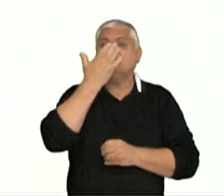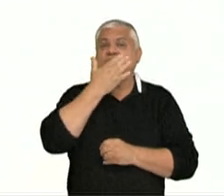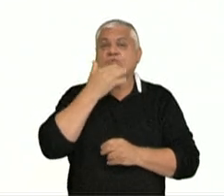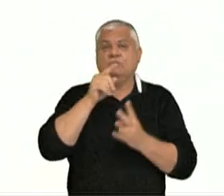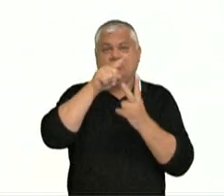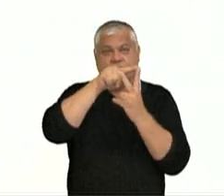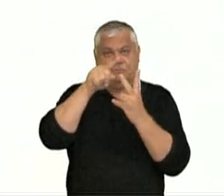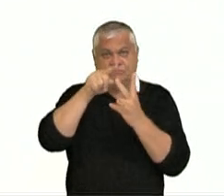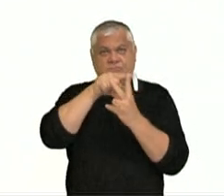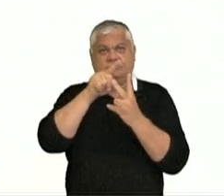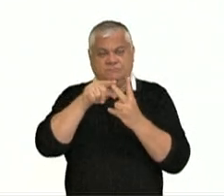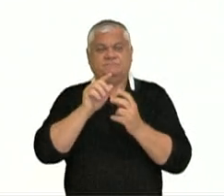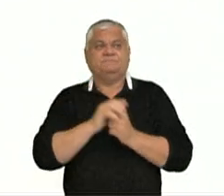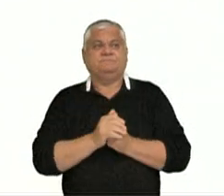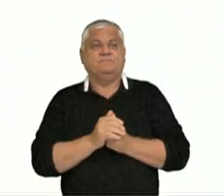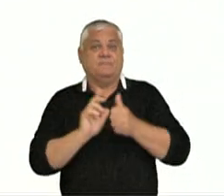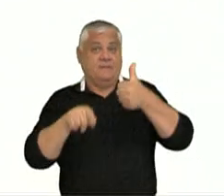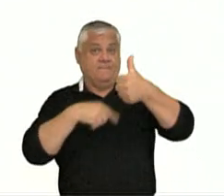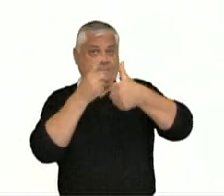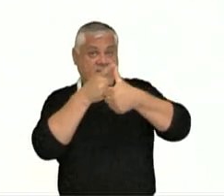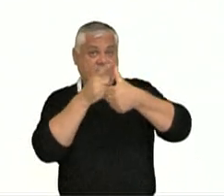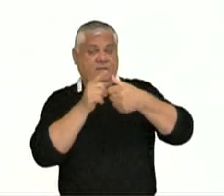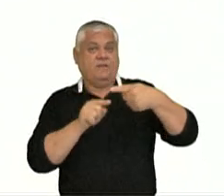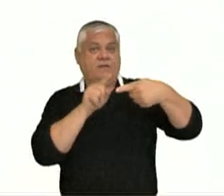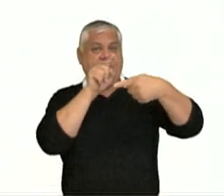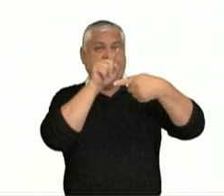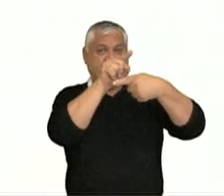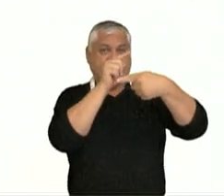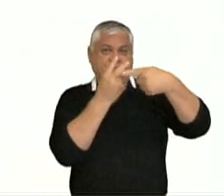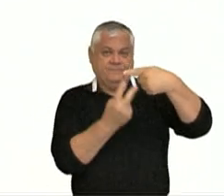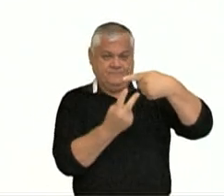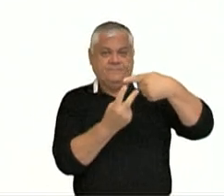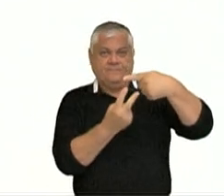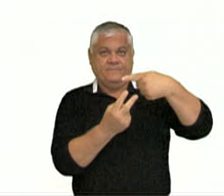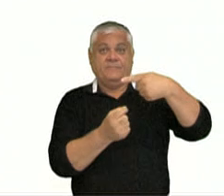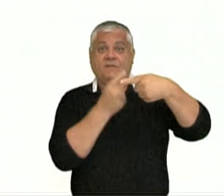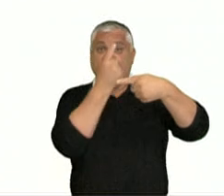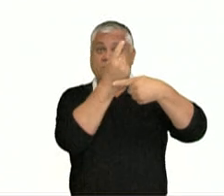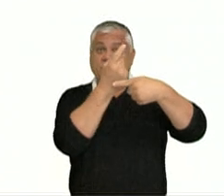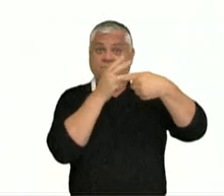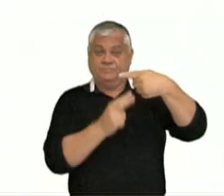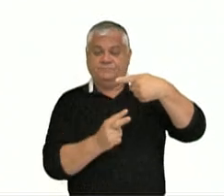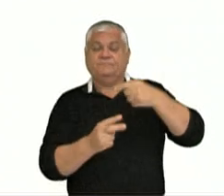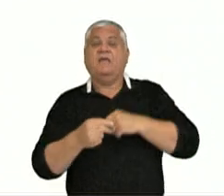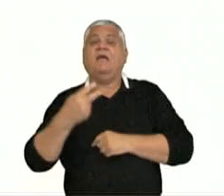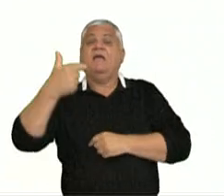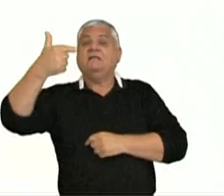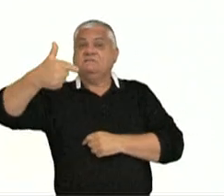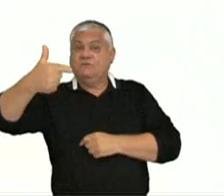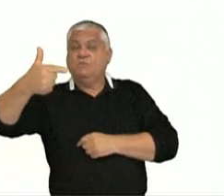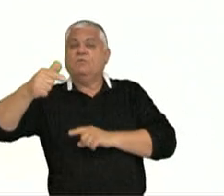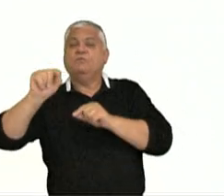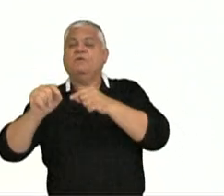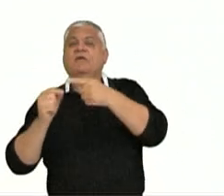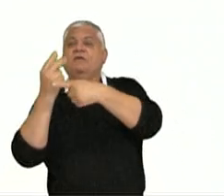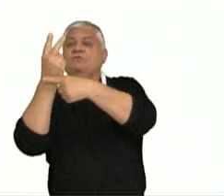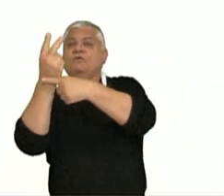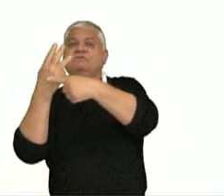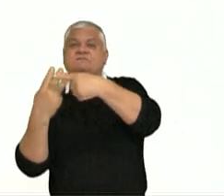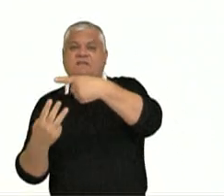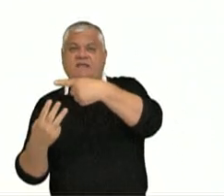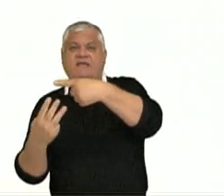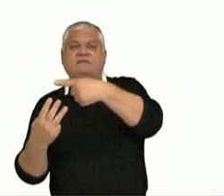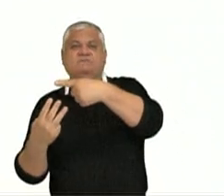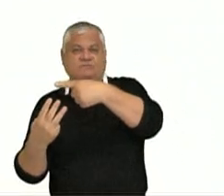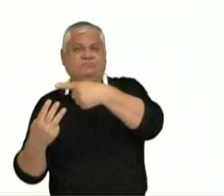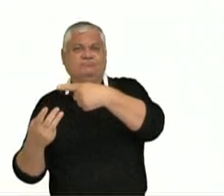receitas. O primeiro valor é meia xícara de açúcar. O segundo valor, dois terços de